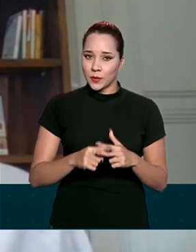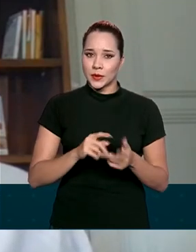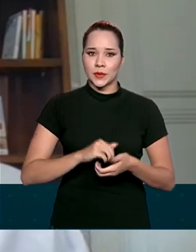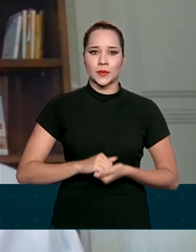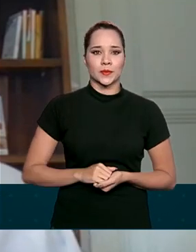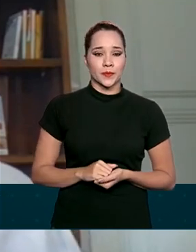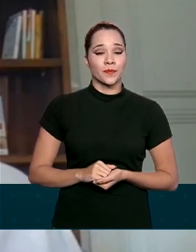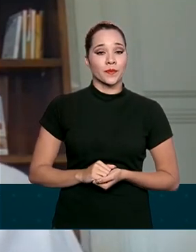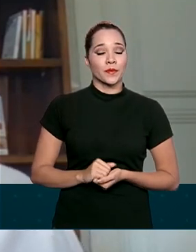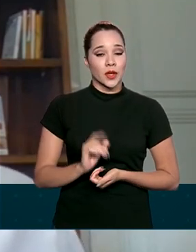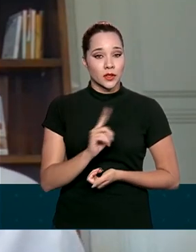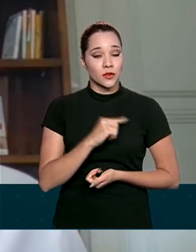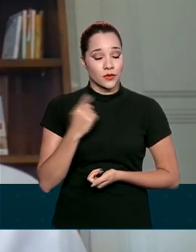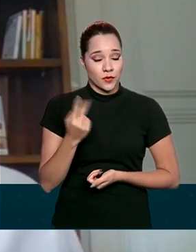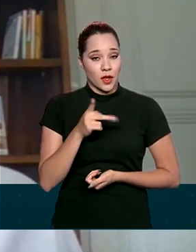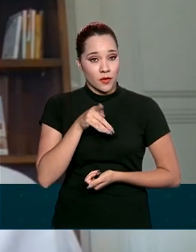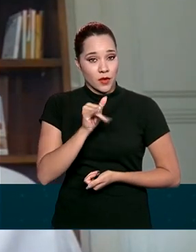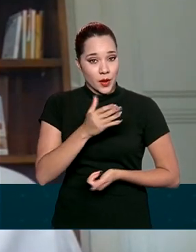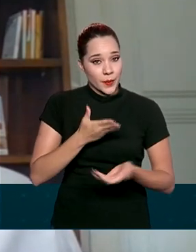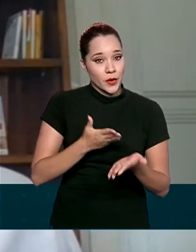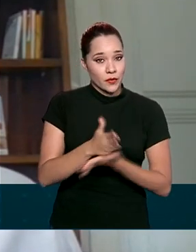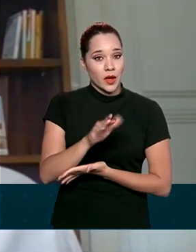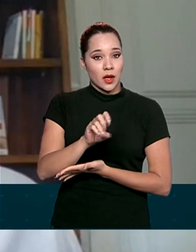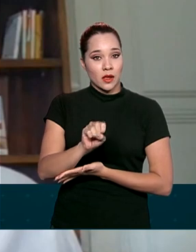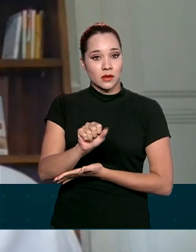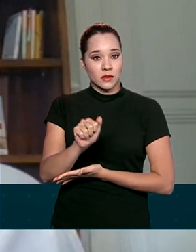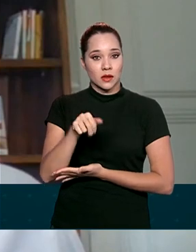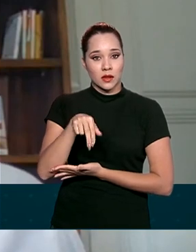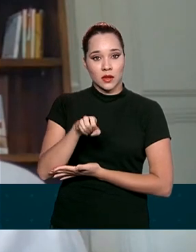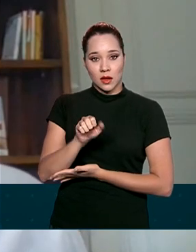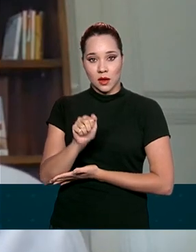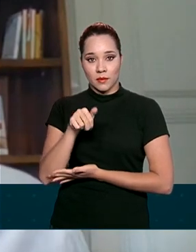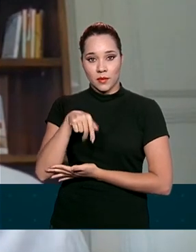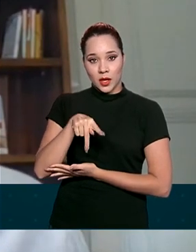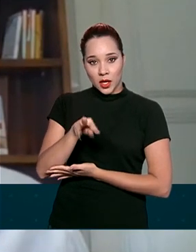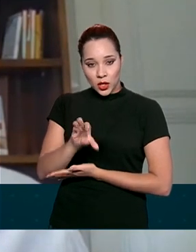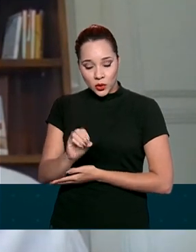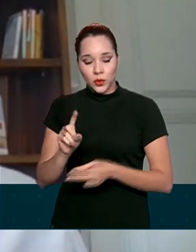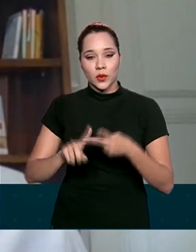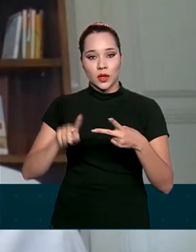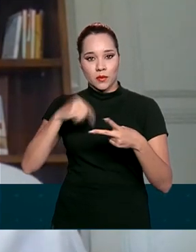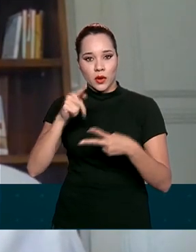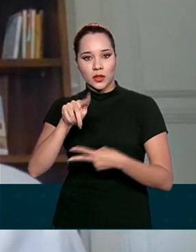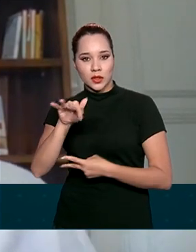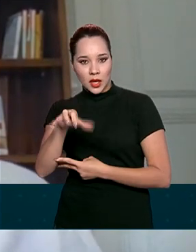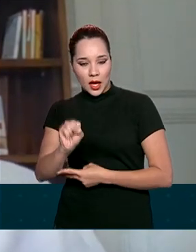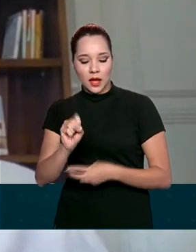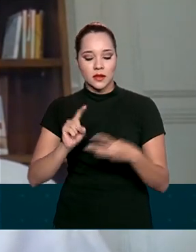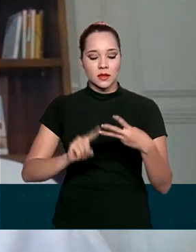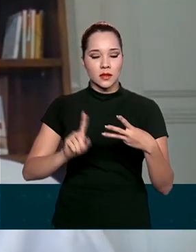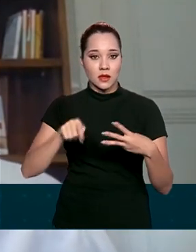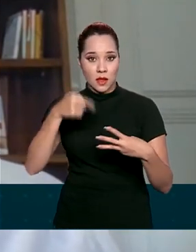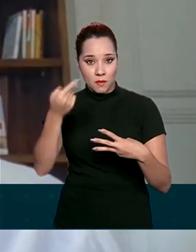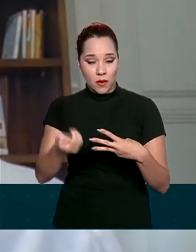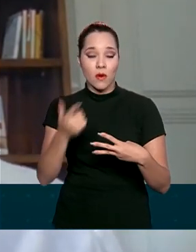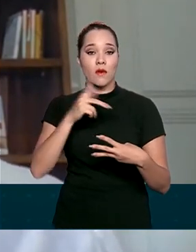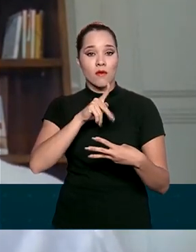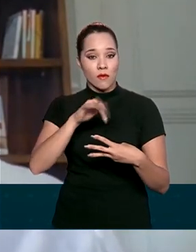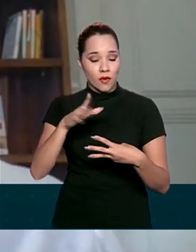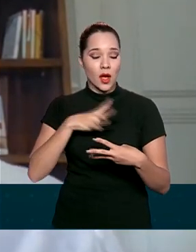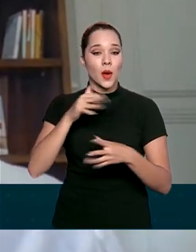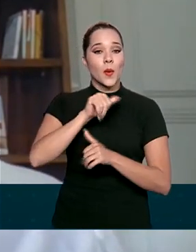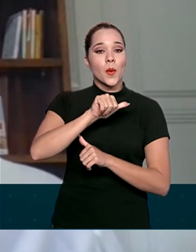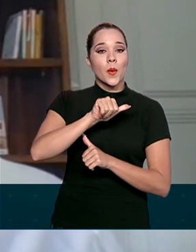Nós vamos aprovar o saneamento, depois o gás natural, depois a mudança